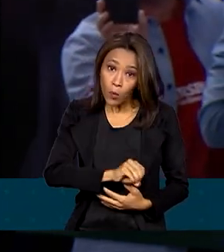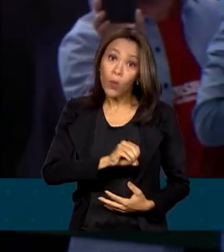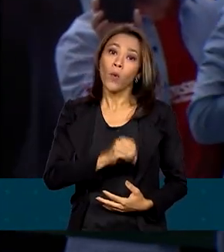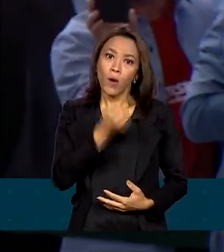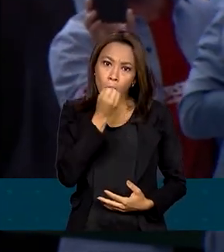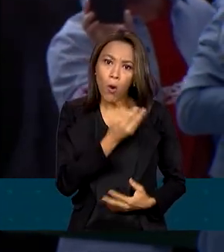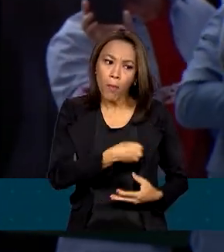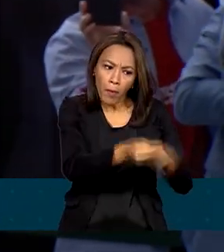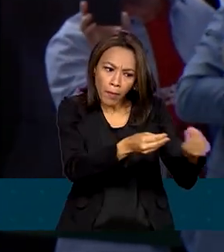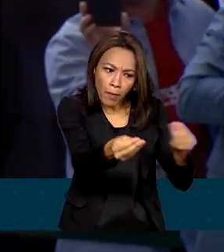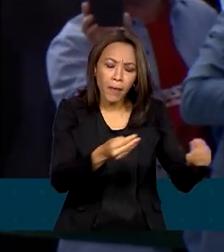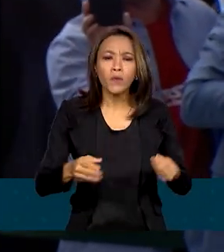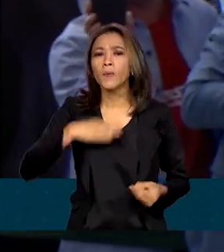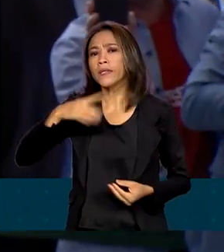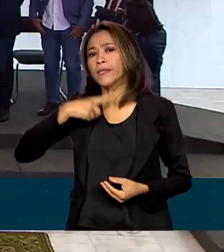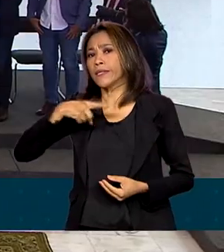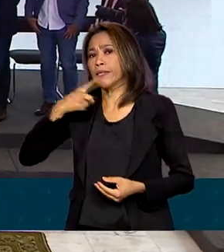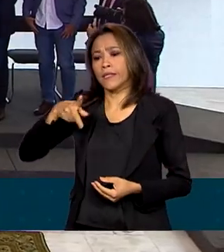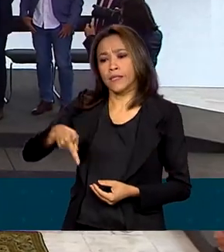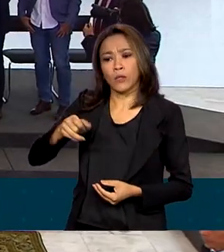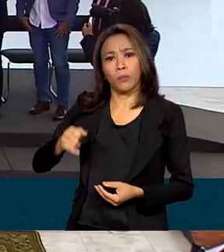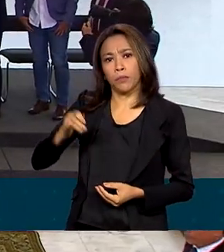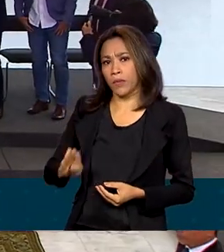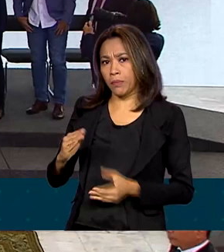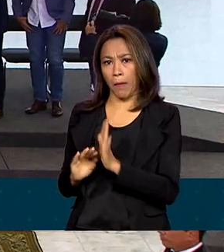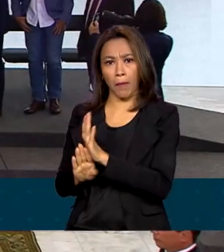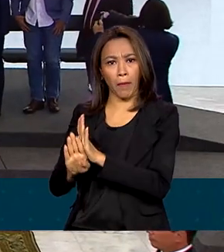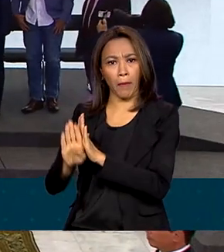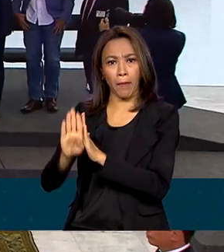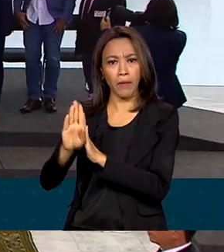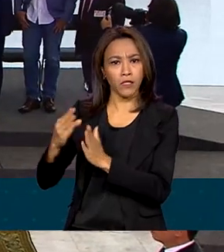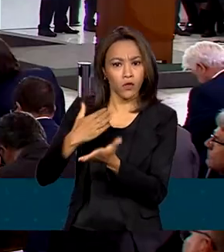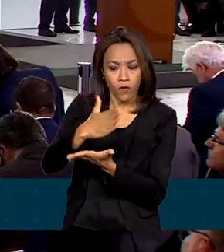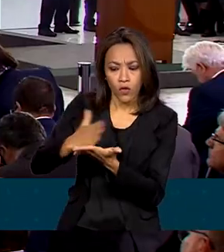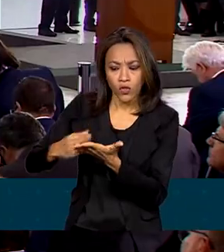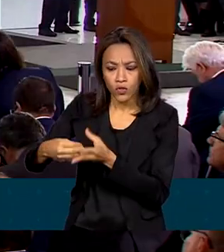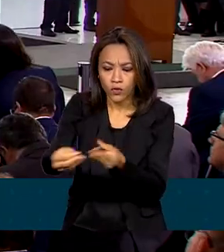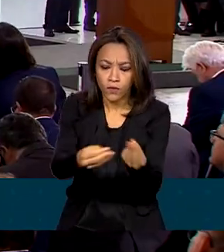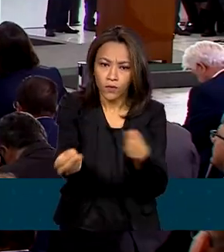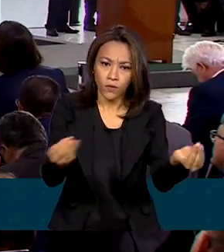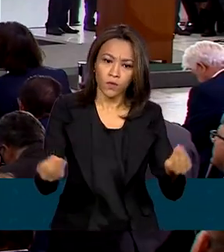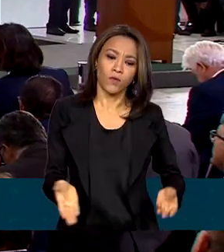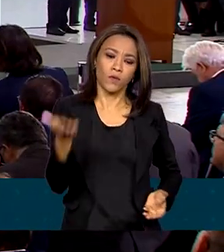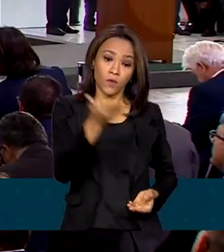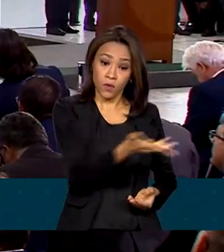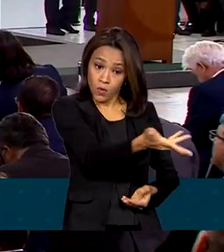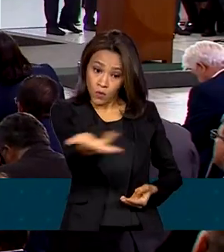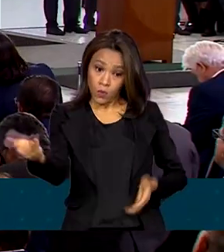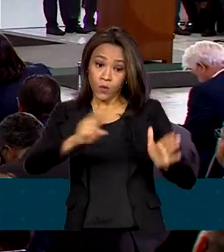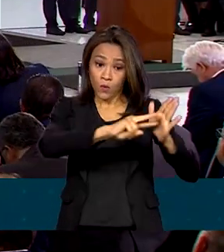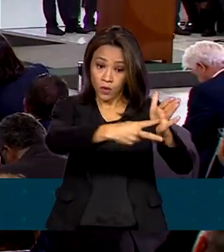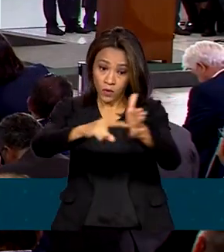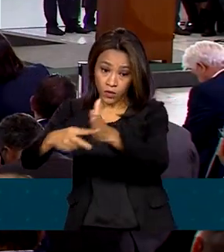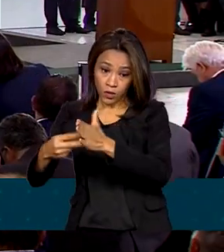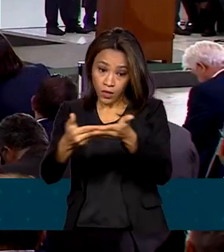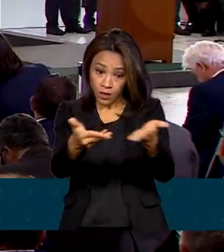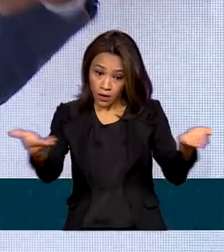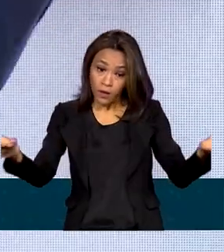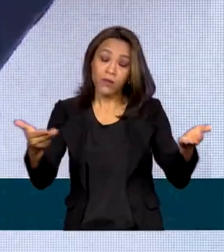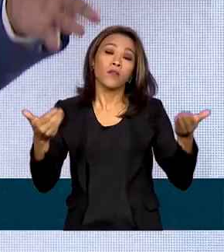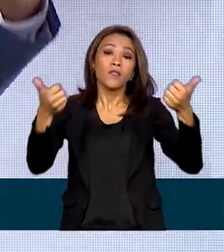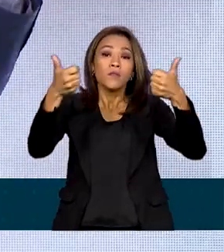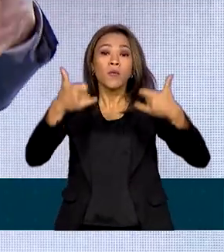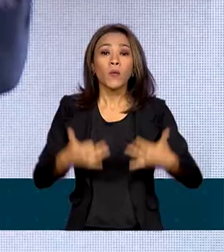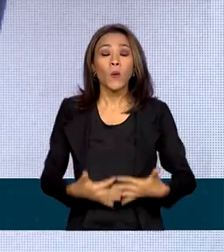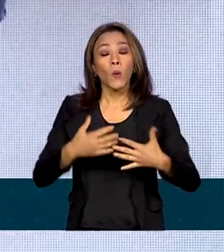crescer se ele não for distribuído. O presidente da Central dos Trabalhadores e Trabalhadoras do Brasil, a CTB, disse que a